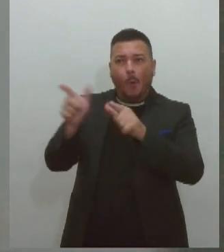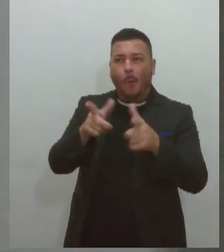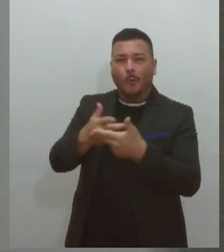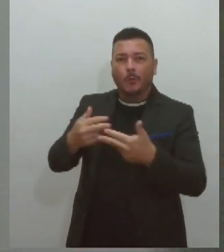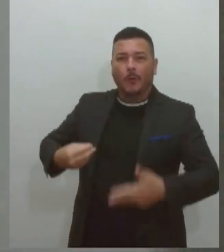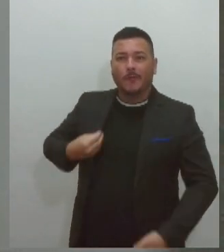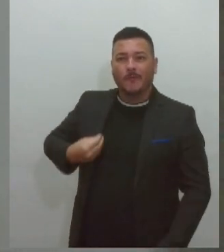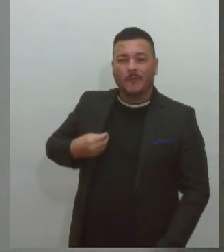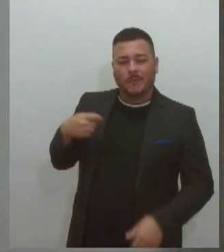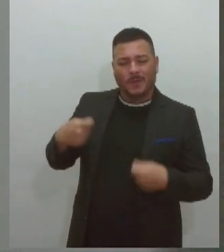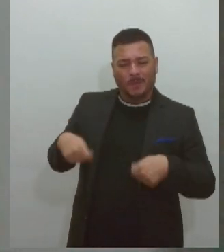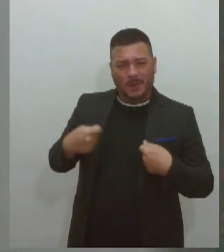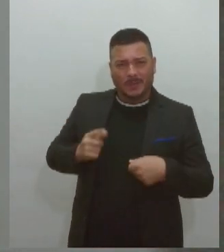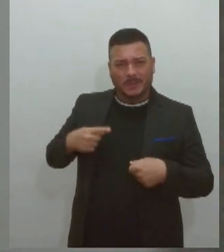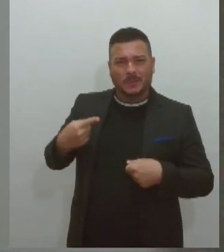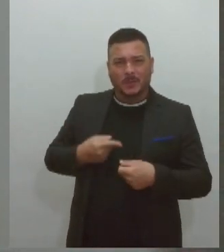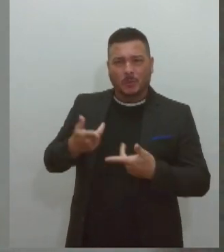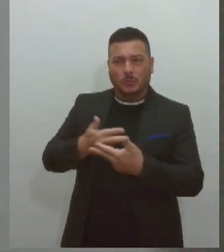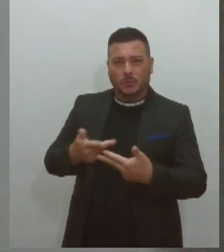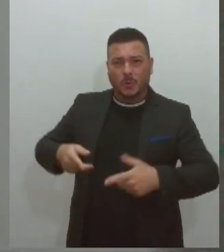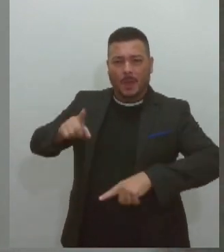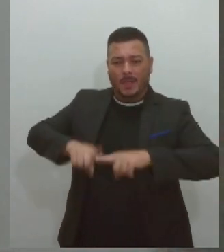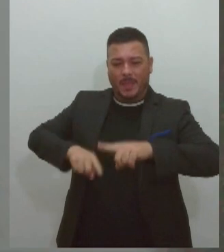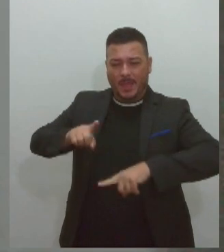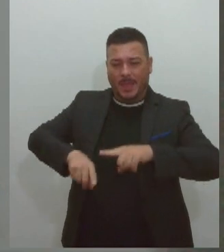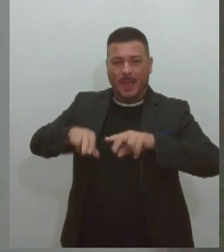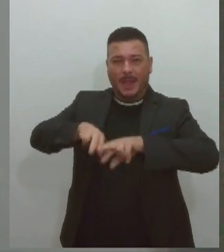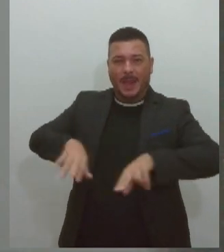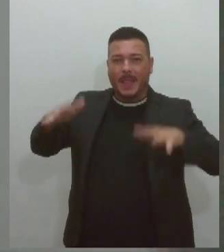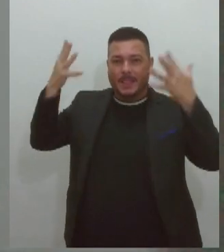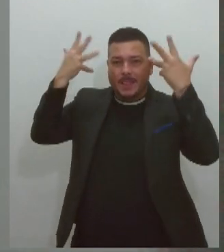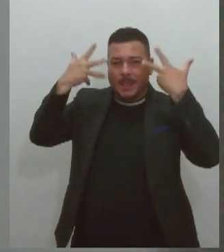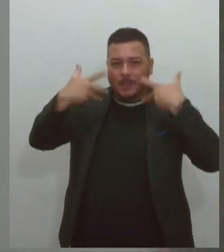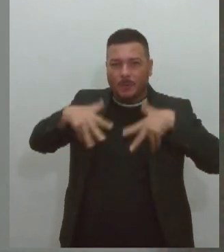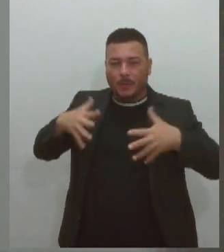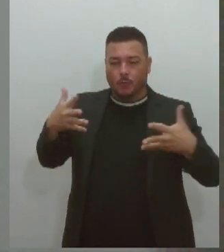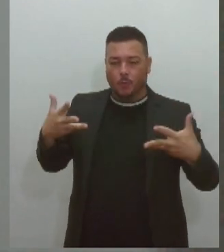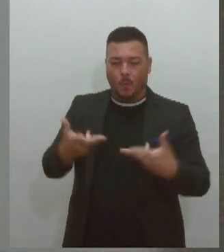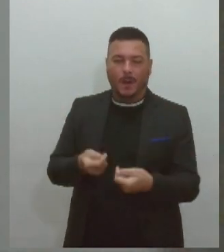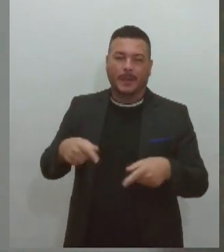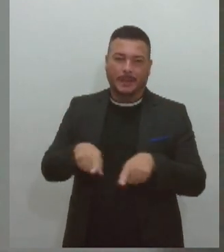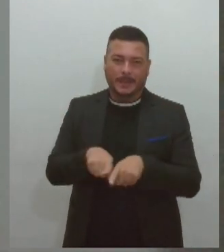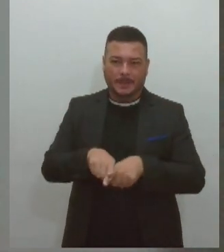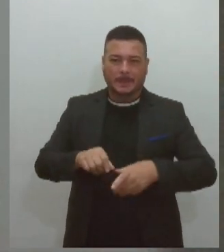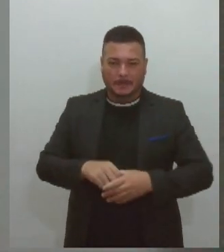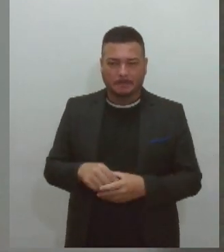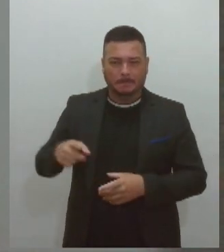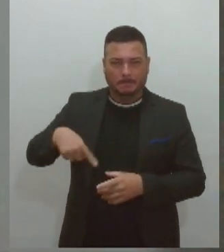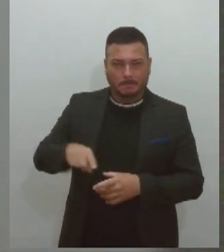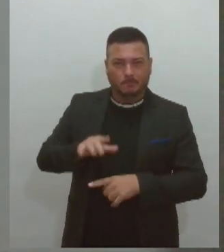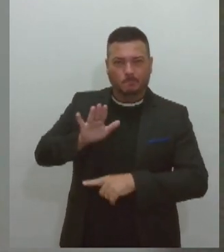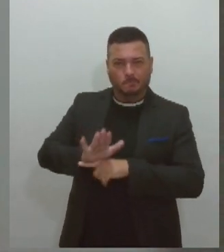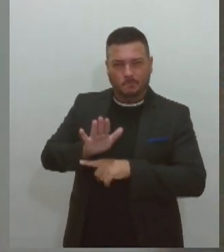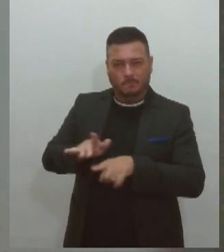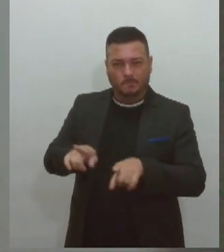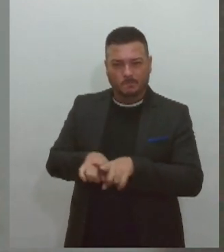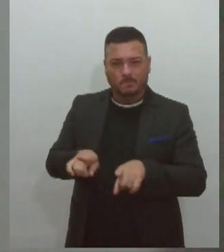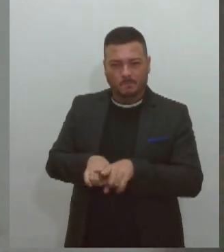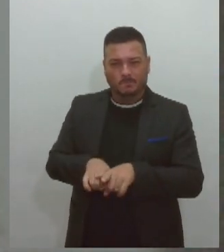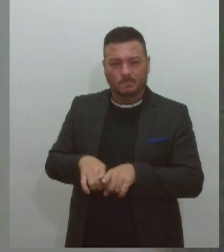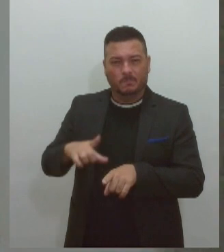desses recursos naturais de qualidade, né? Que eles sejam recursos naturais que tenham aí